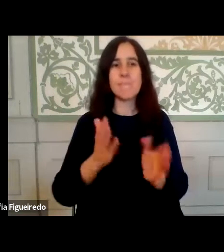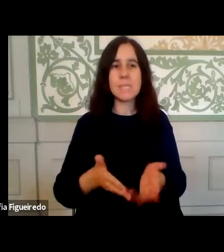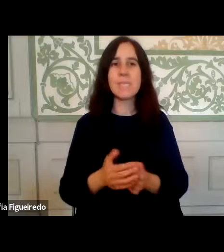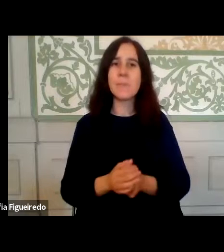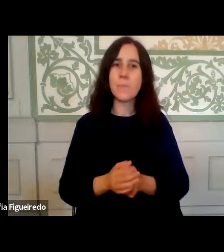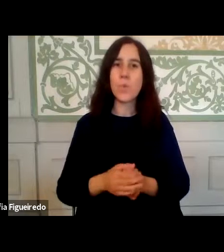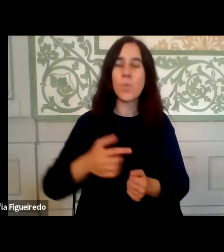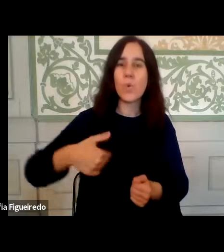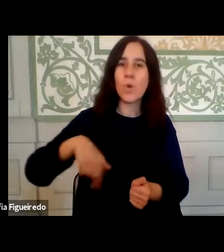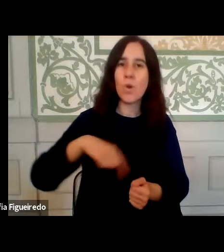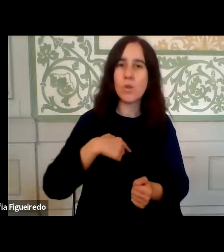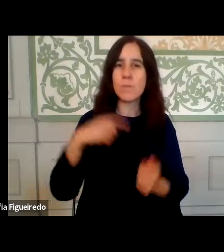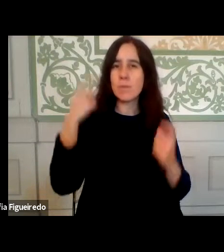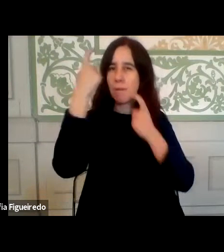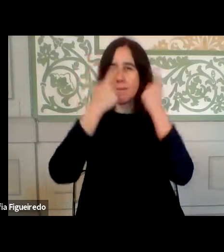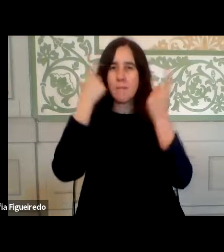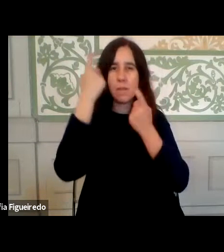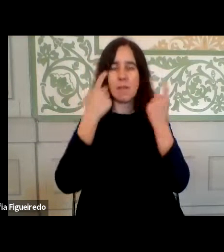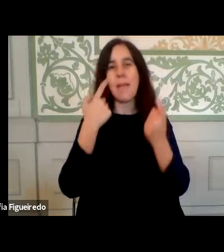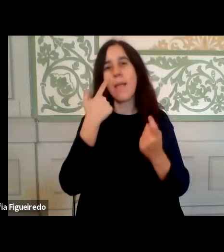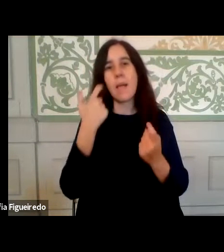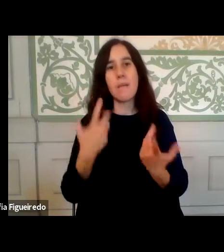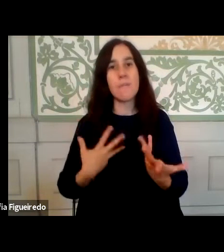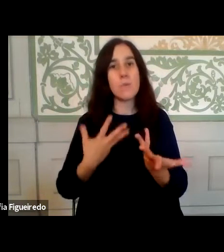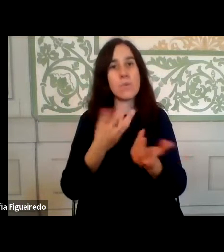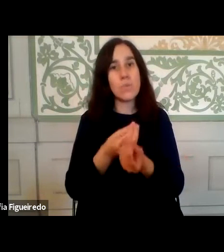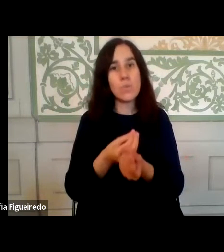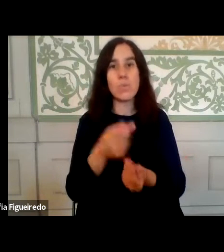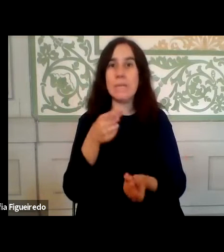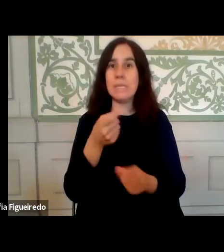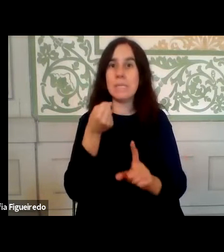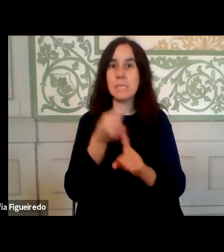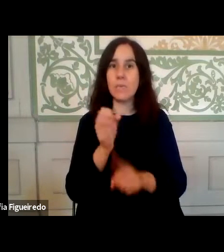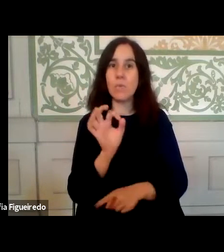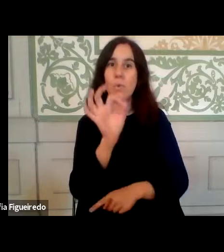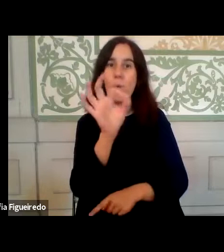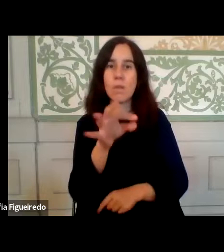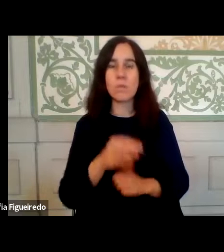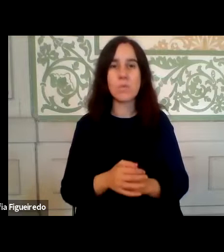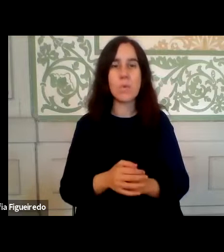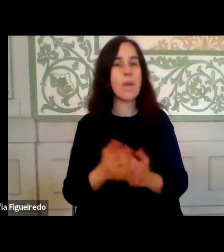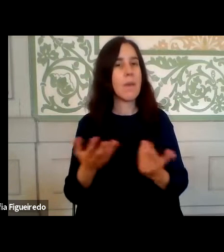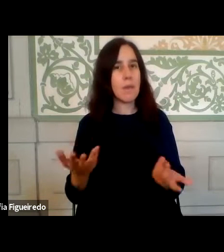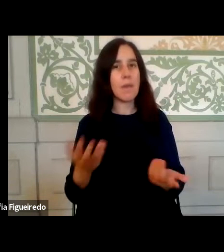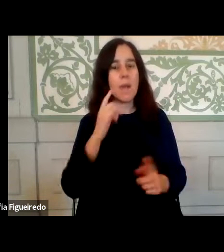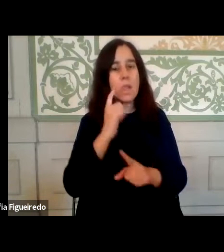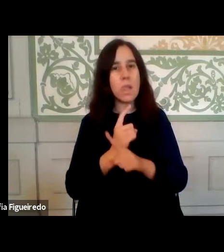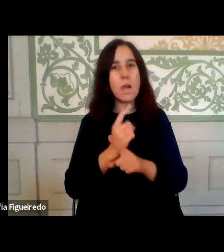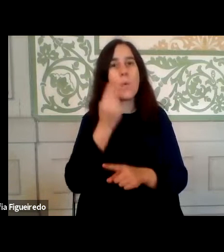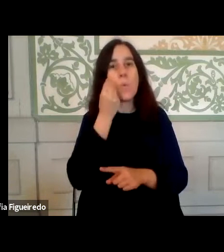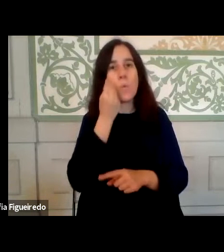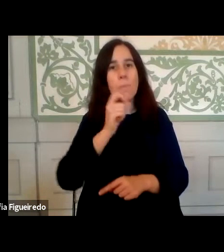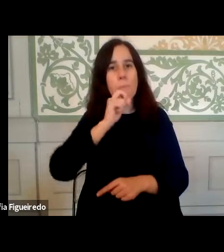nós temos que refletir, provavelmente em conjunto, e esse é o desafio que eu lanço, é como manter esta